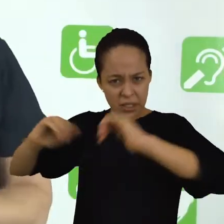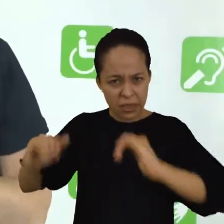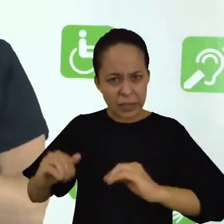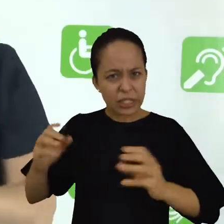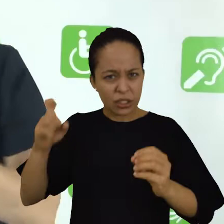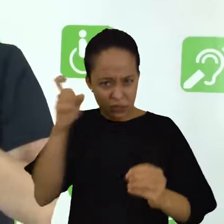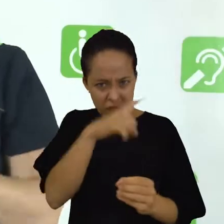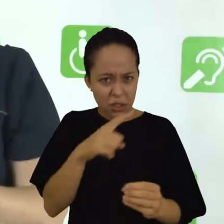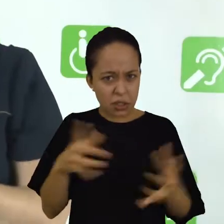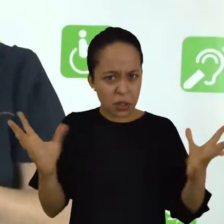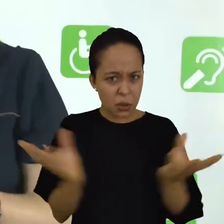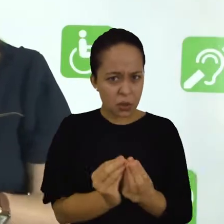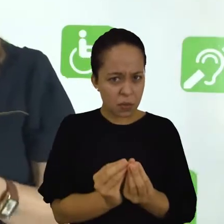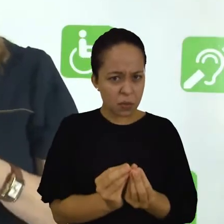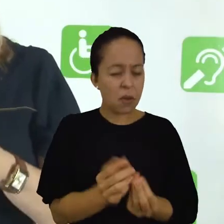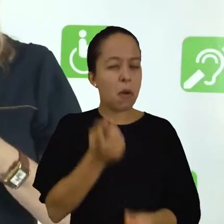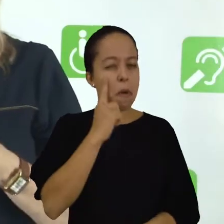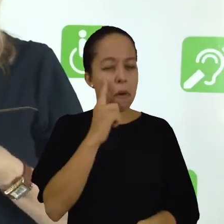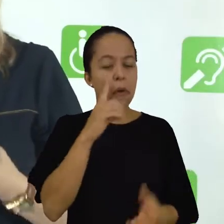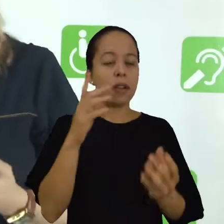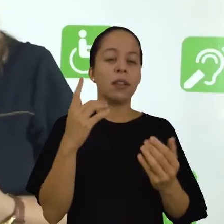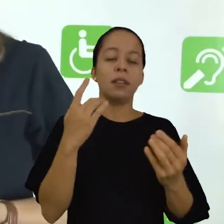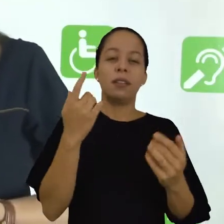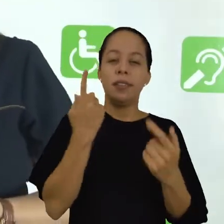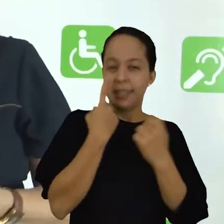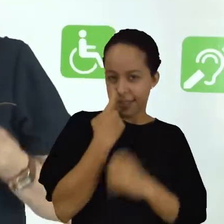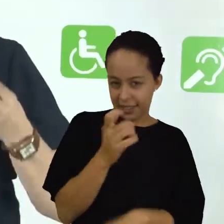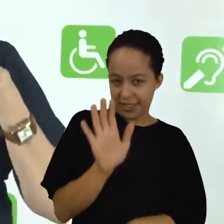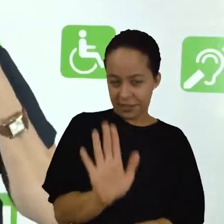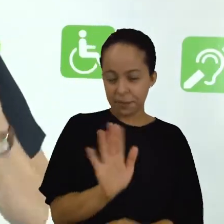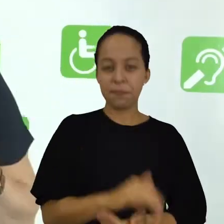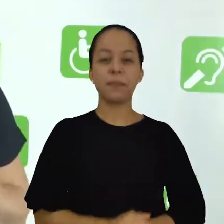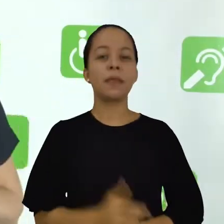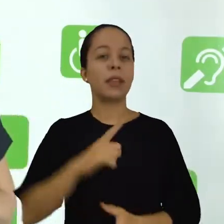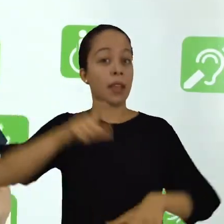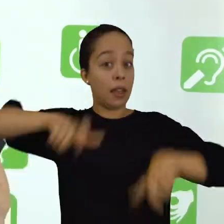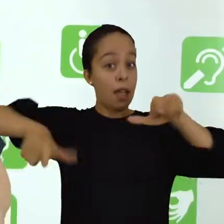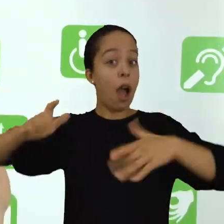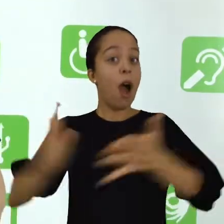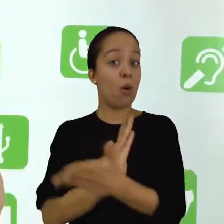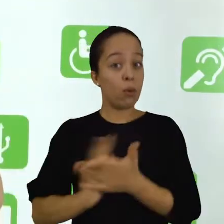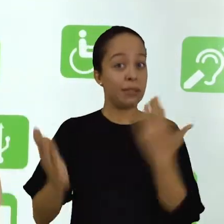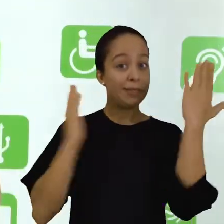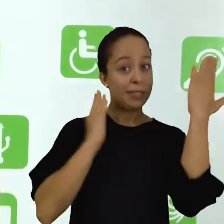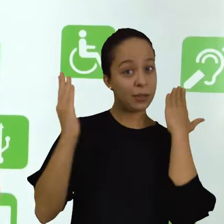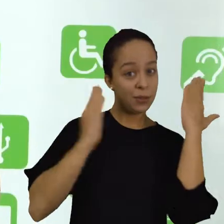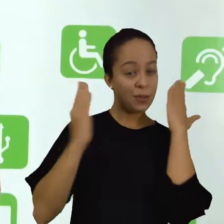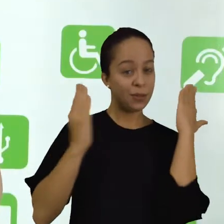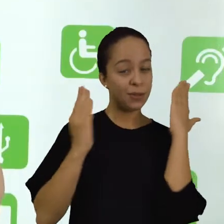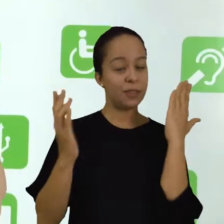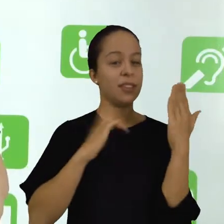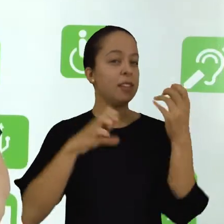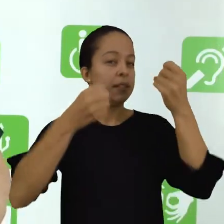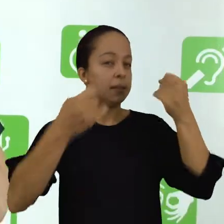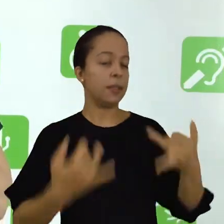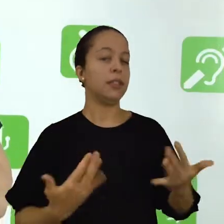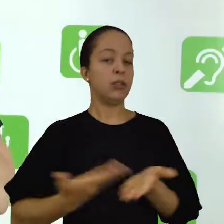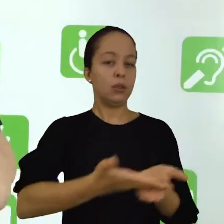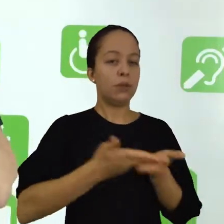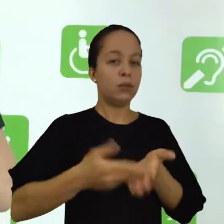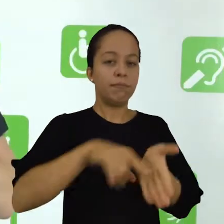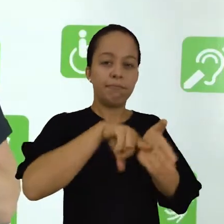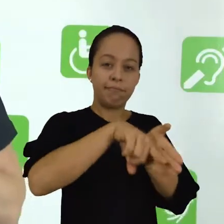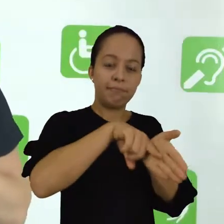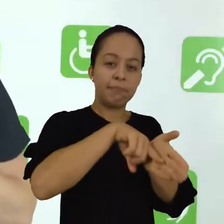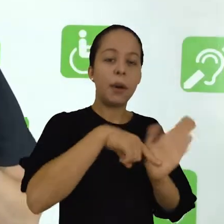tenho dificuldade em fazer um resumo? Então, veja lá que interessante. Alguns psicólogos destacaram em